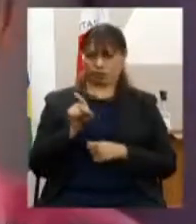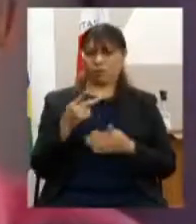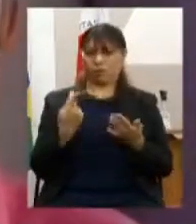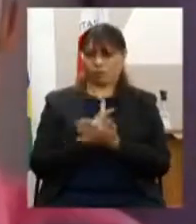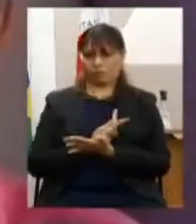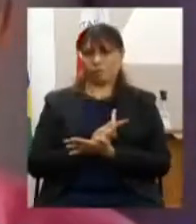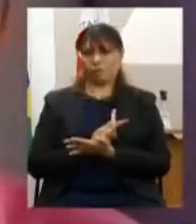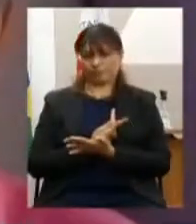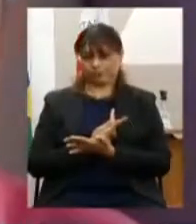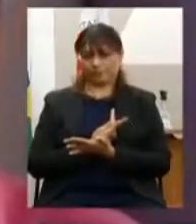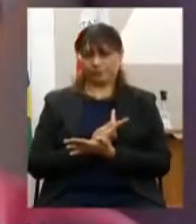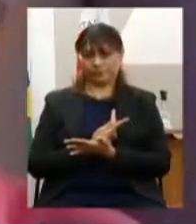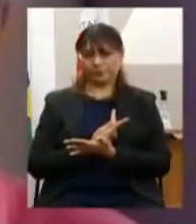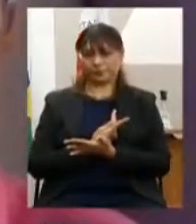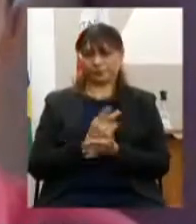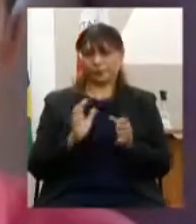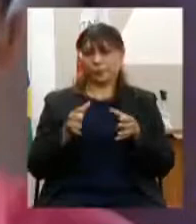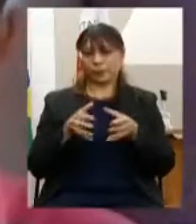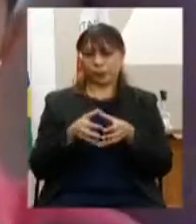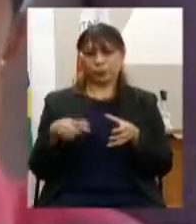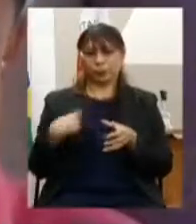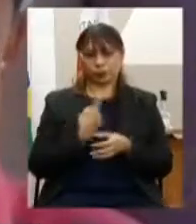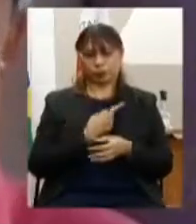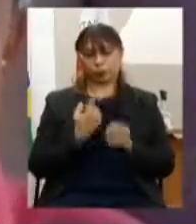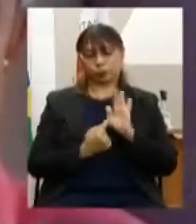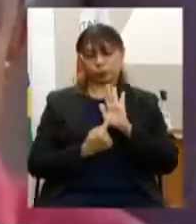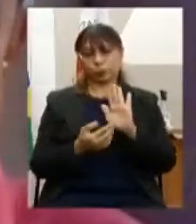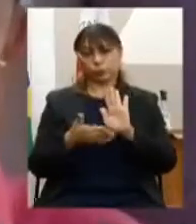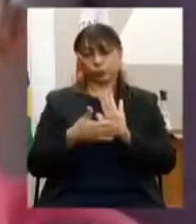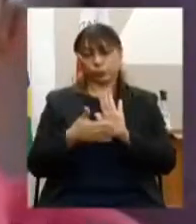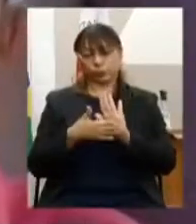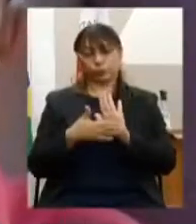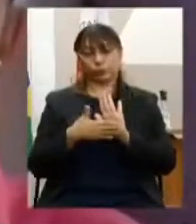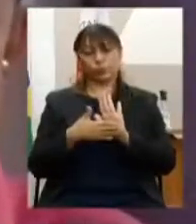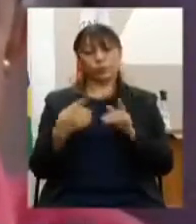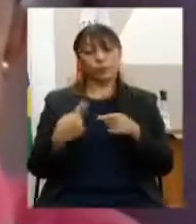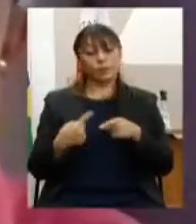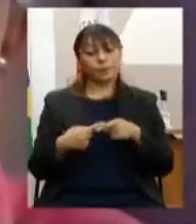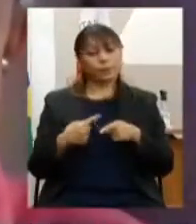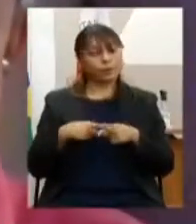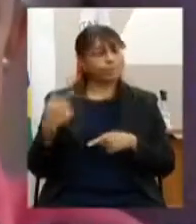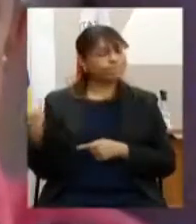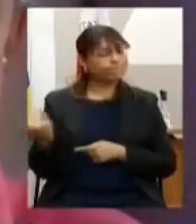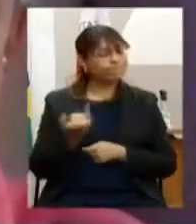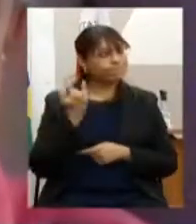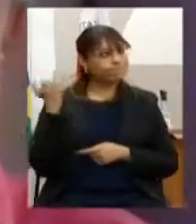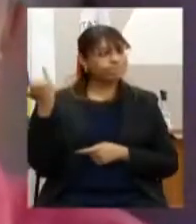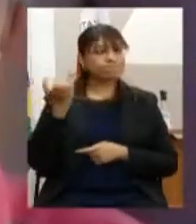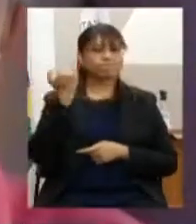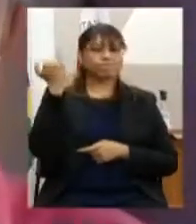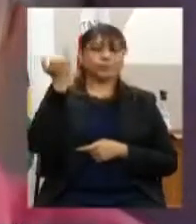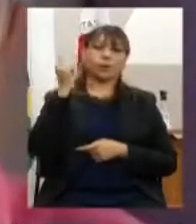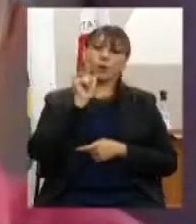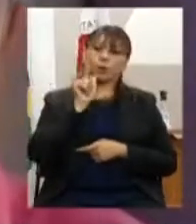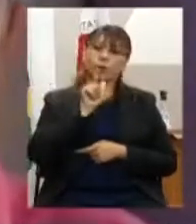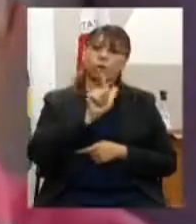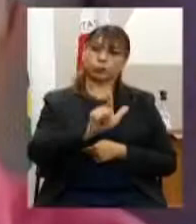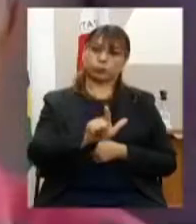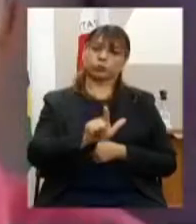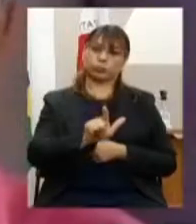subgrupos que a gente propôs, porque ela é de extrema relevância para que haja